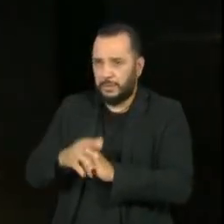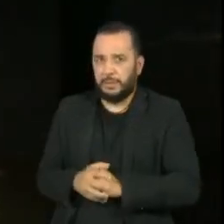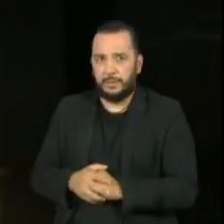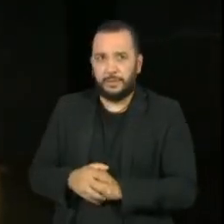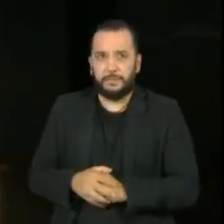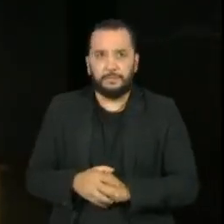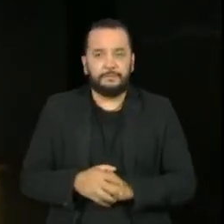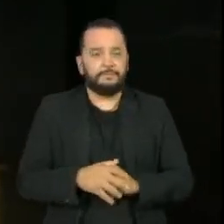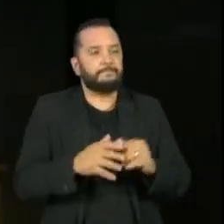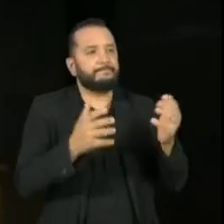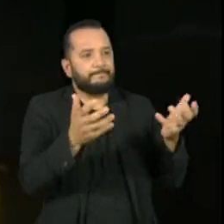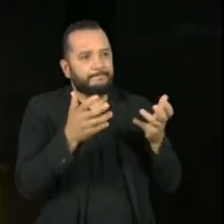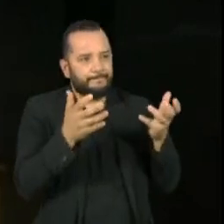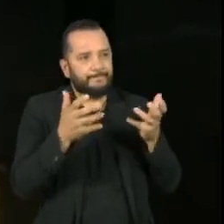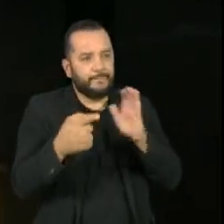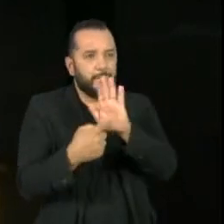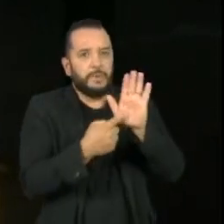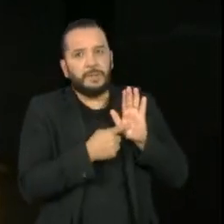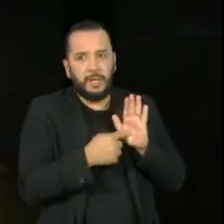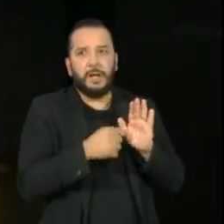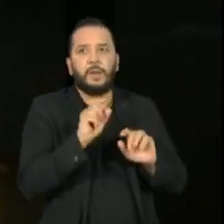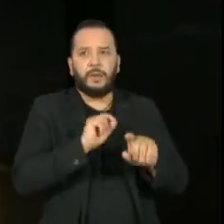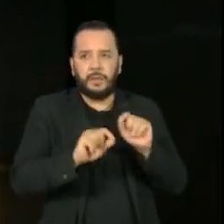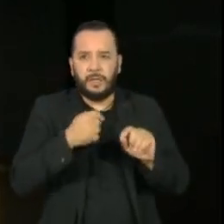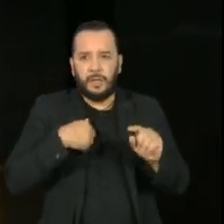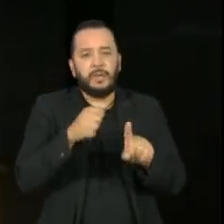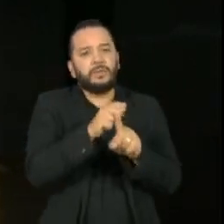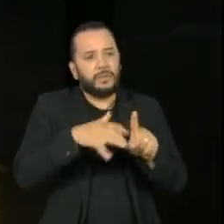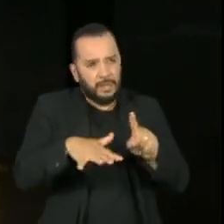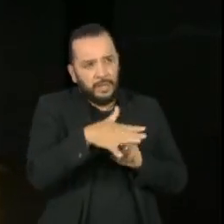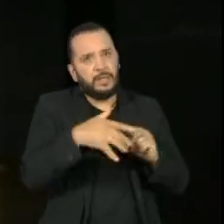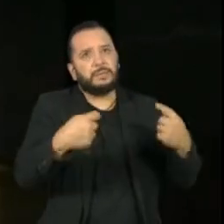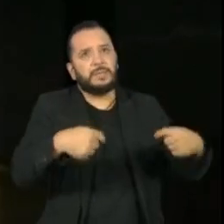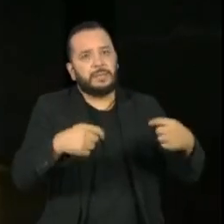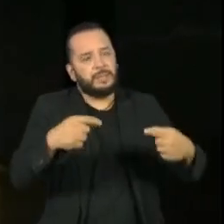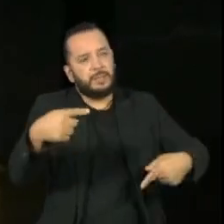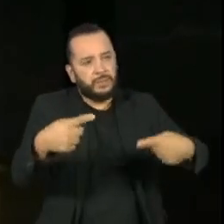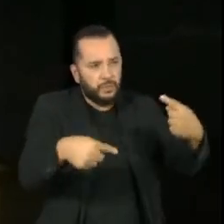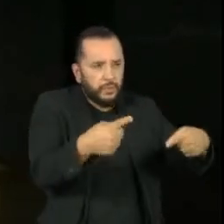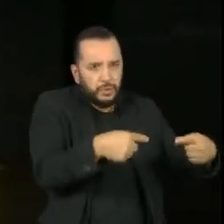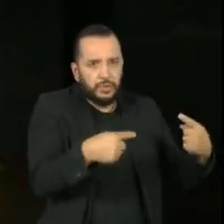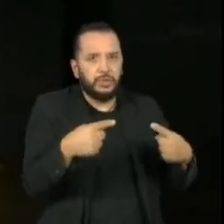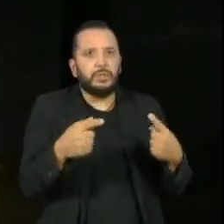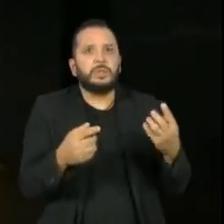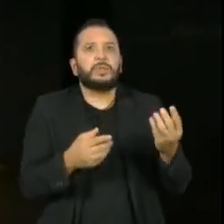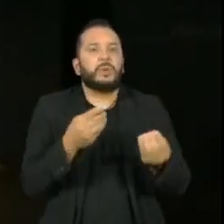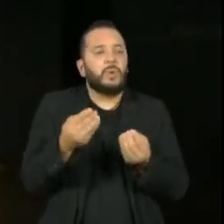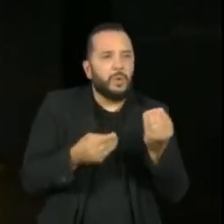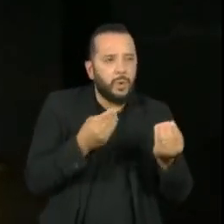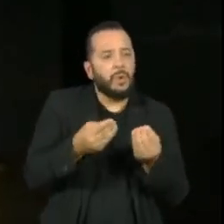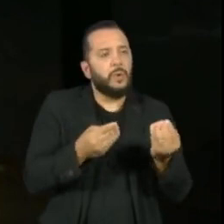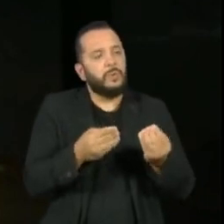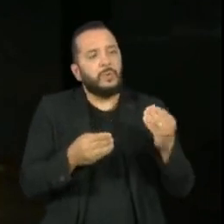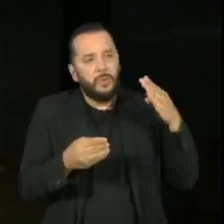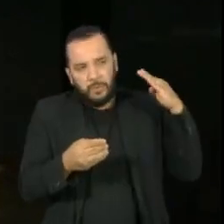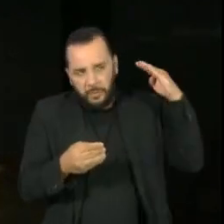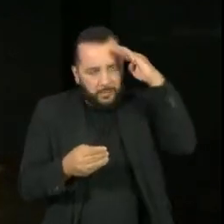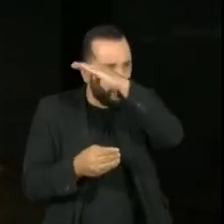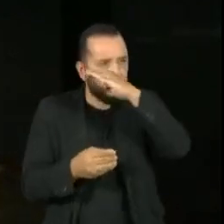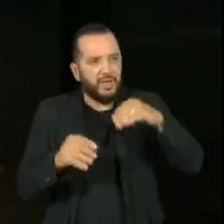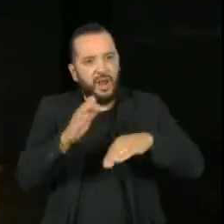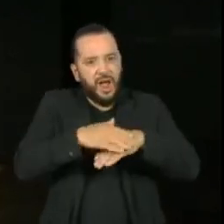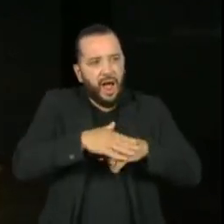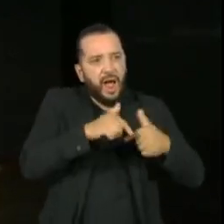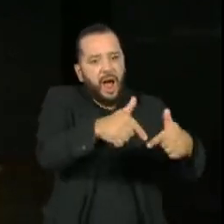queremos mostrar que a sociedade precisa discutir toda essa condução que foi feita pelo governo